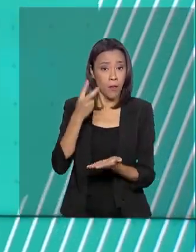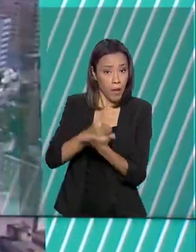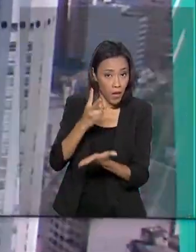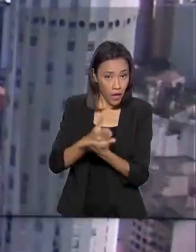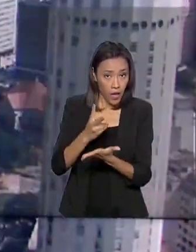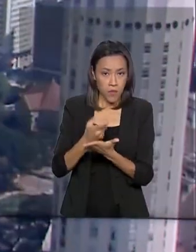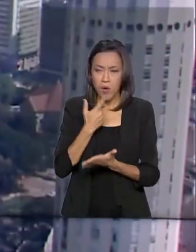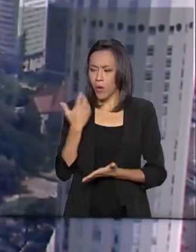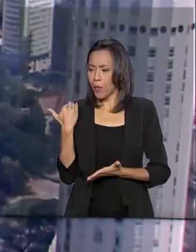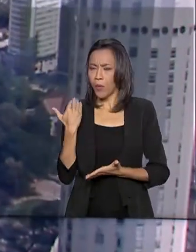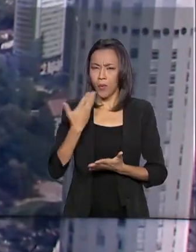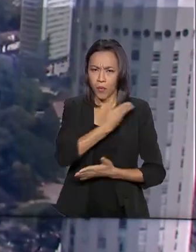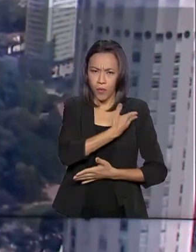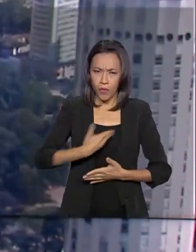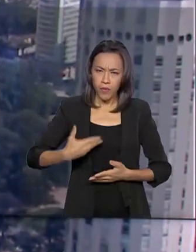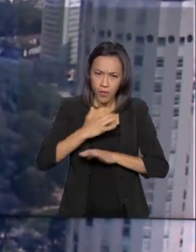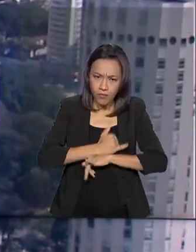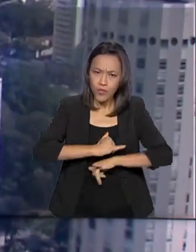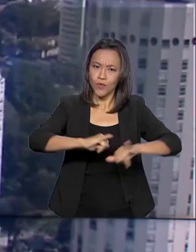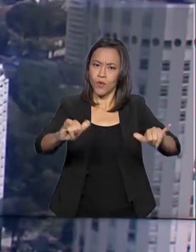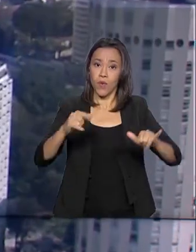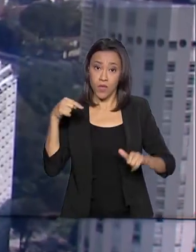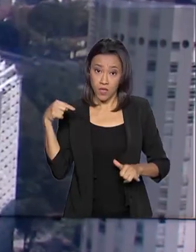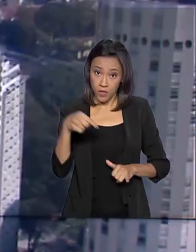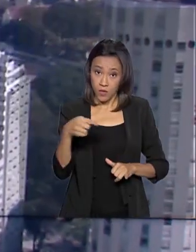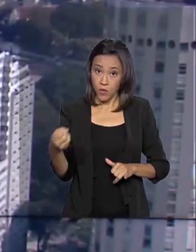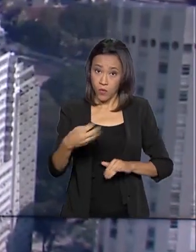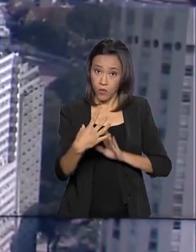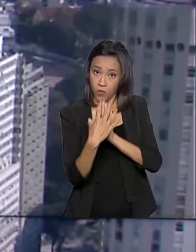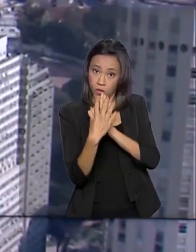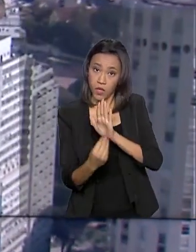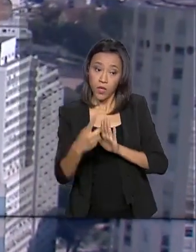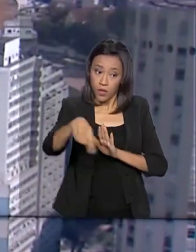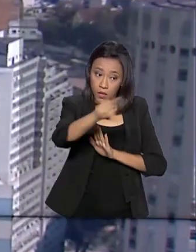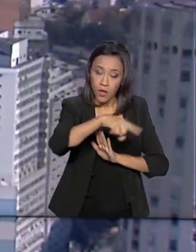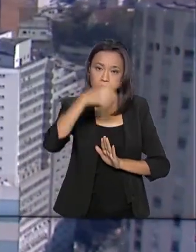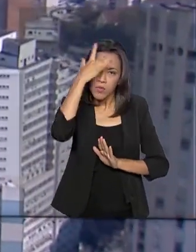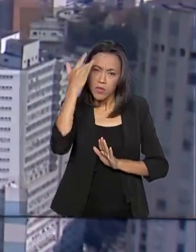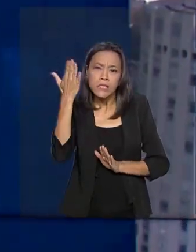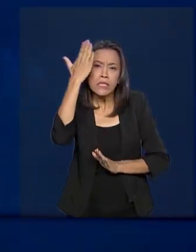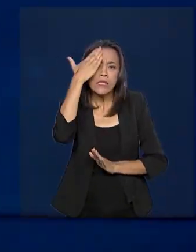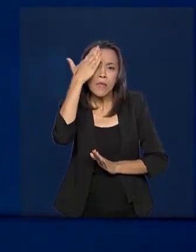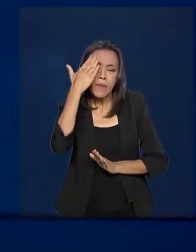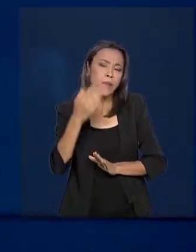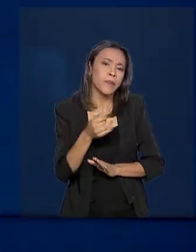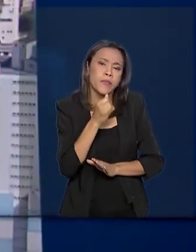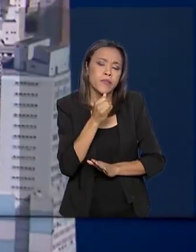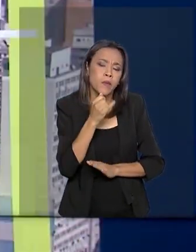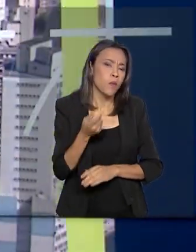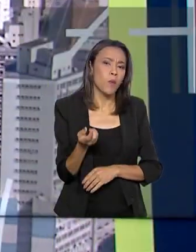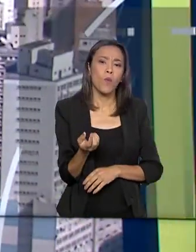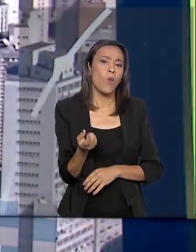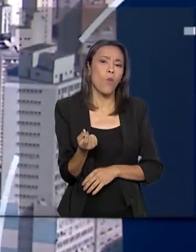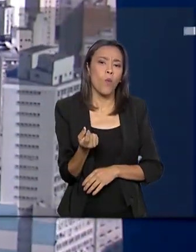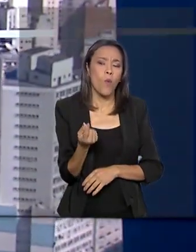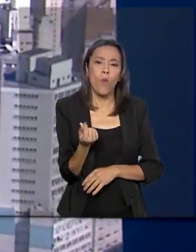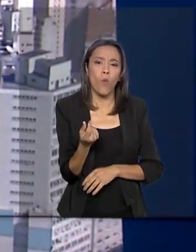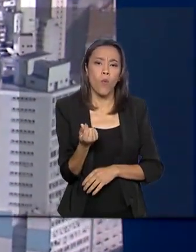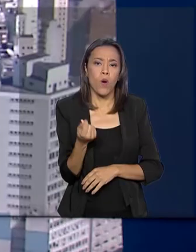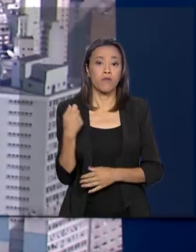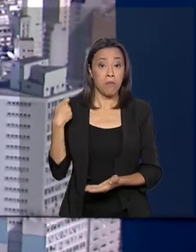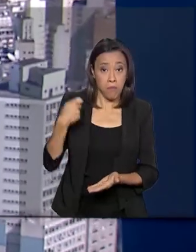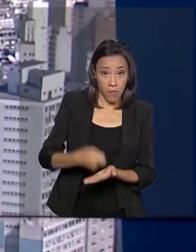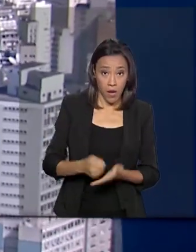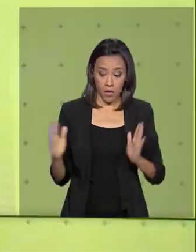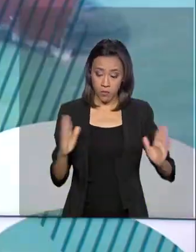linha especial de crédito. Nesta nova modalidade, os clientes poderão saber, por exemplo, quanto vão pagar pelos próximos 30 anos